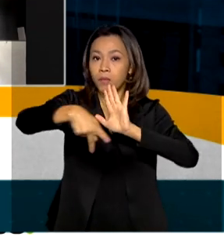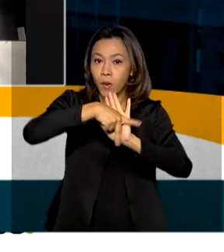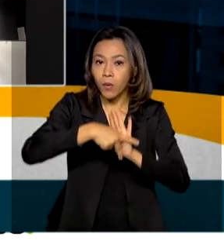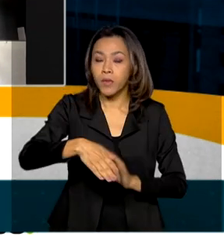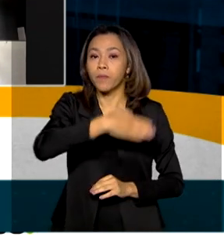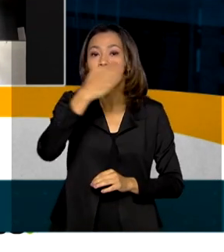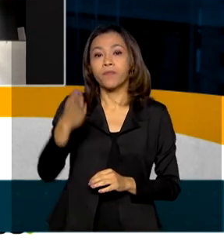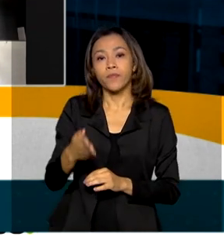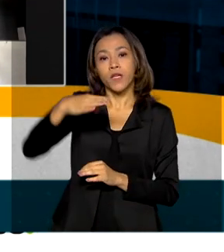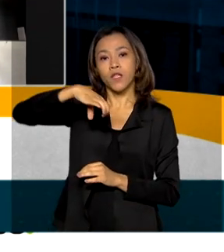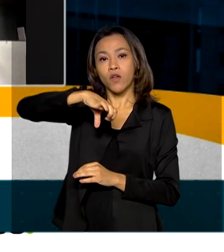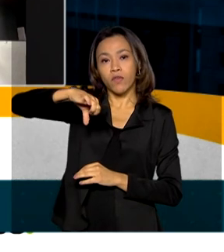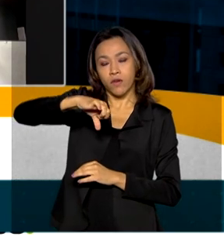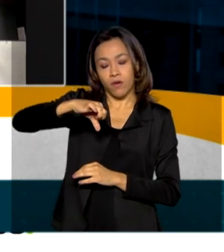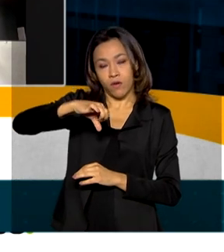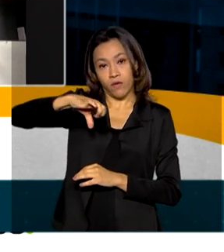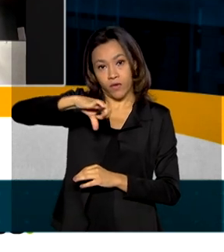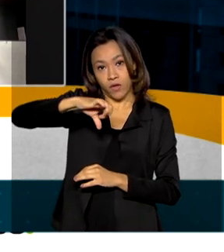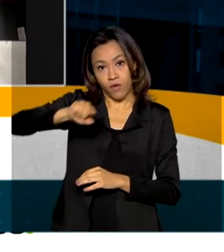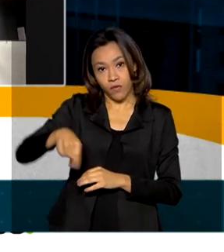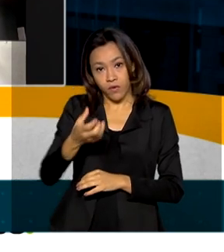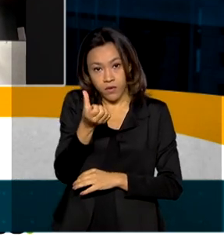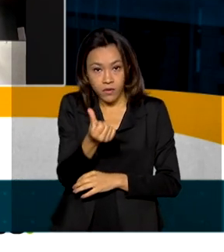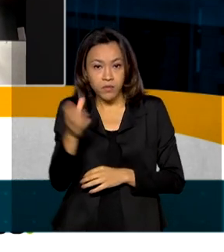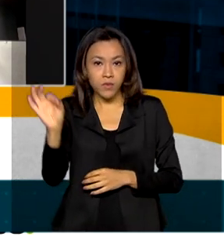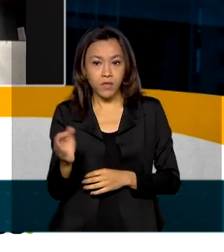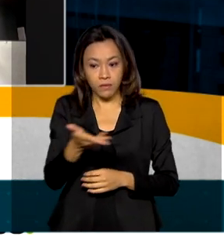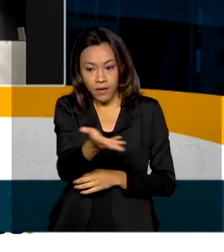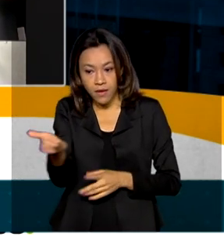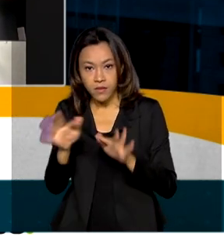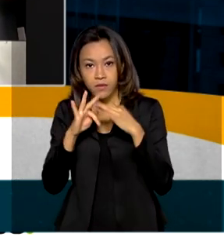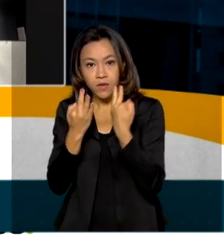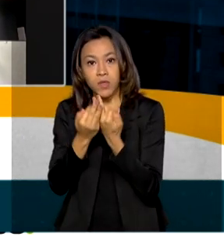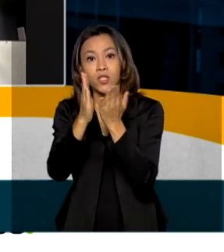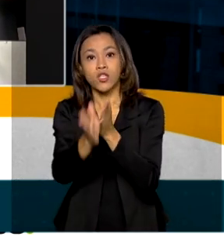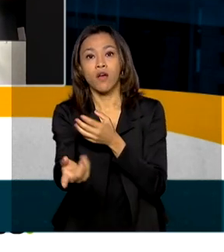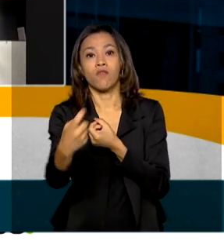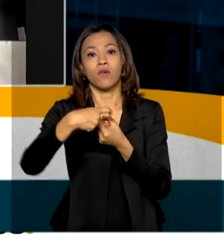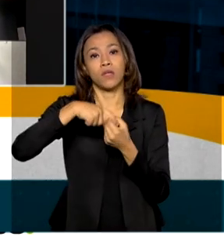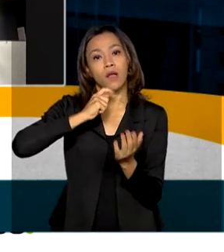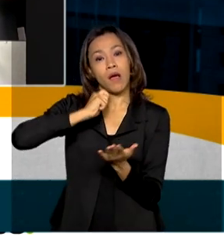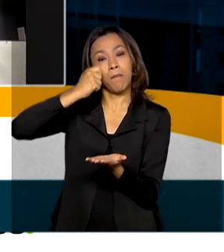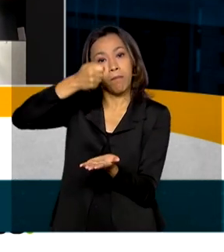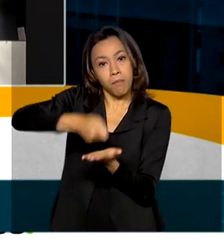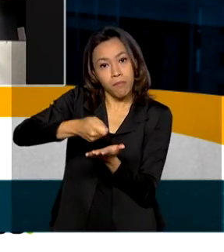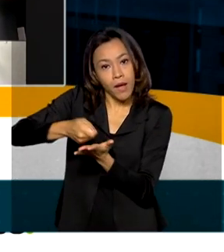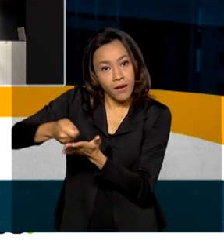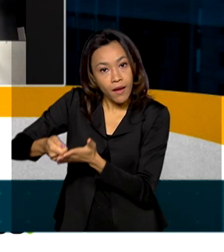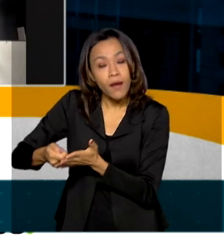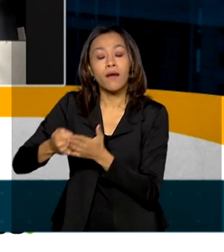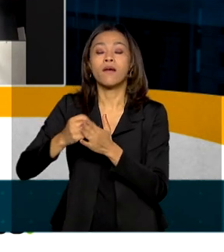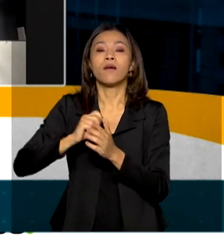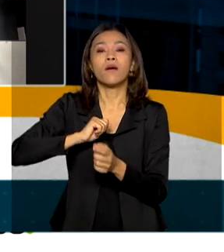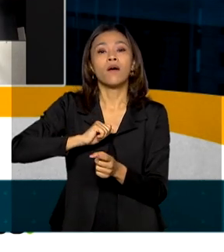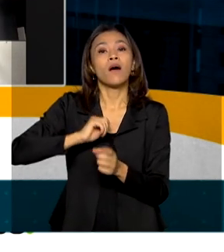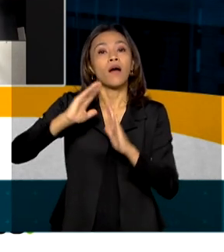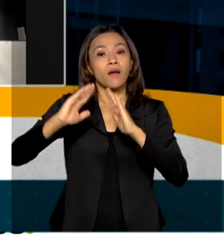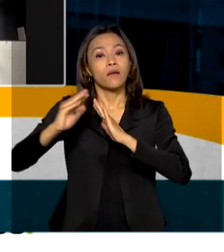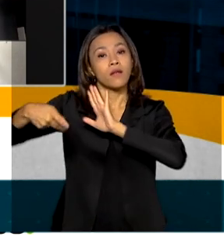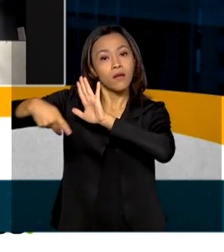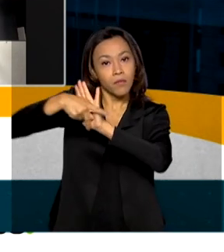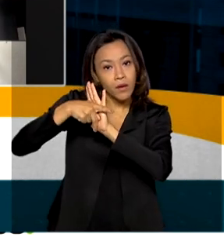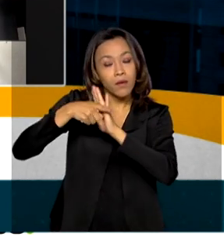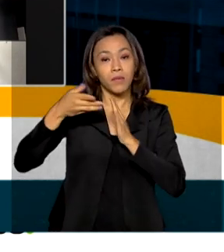,6% dessas famílias já voltaram a pagar, o que demonstra que esse é um